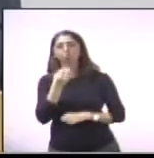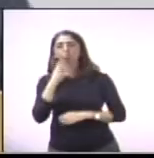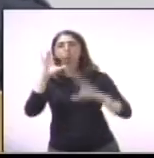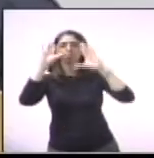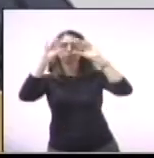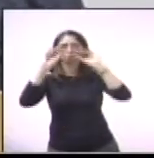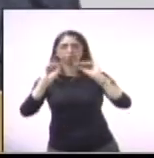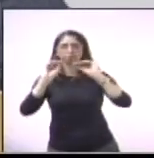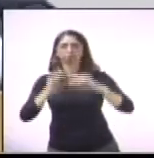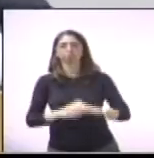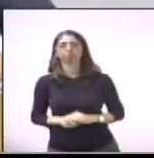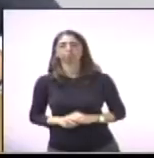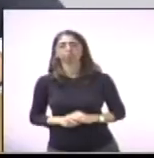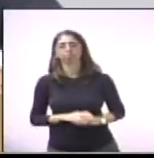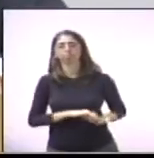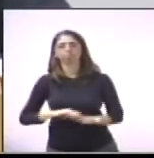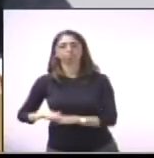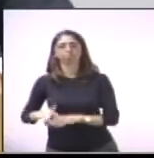Vereador Flávio Xavier.